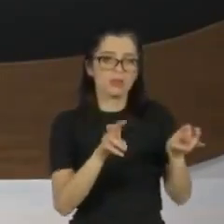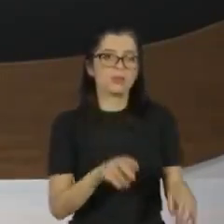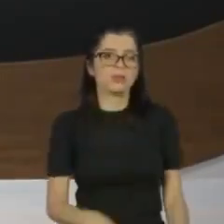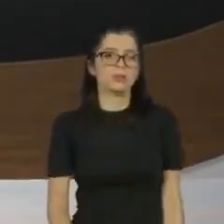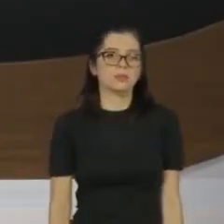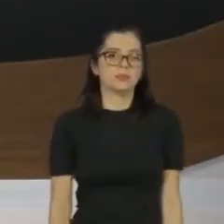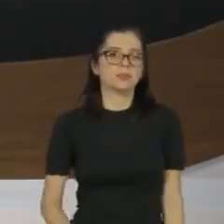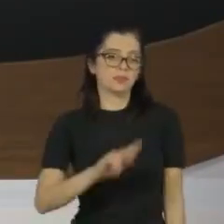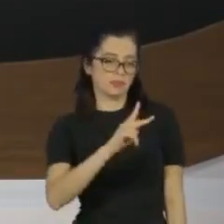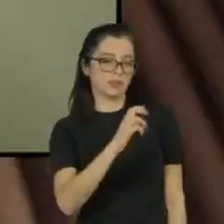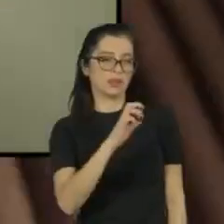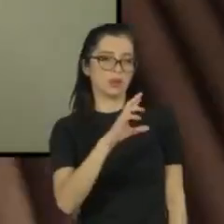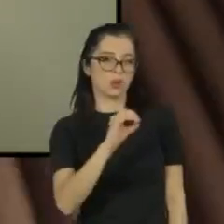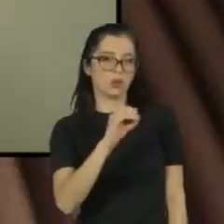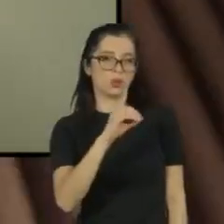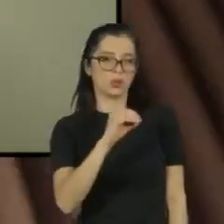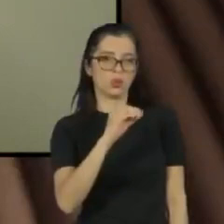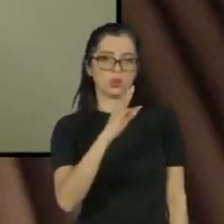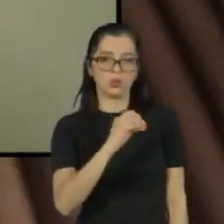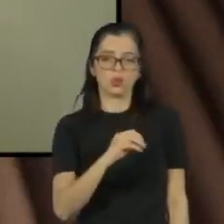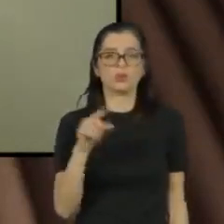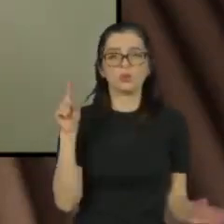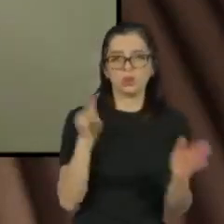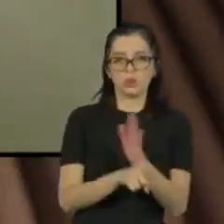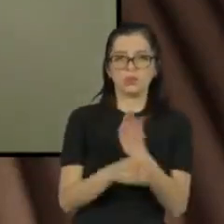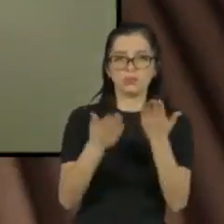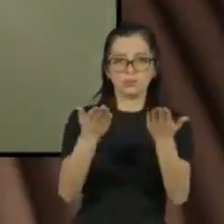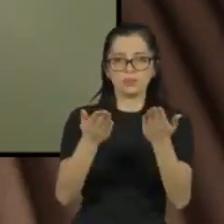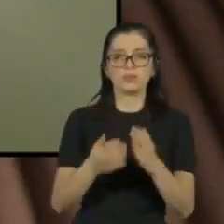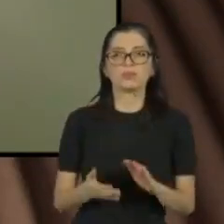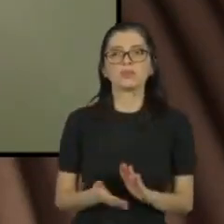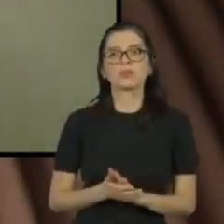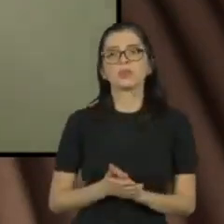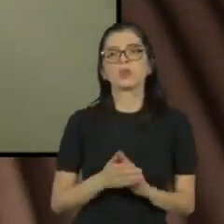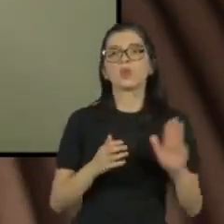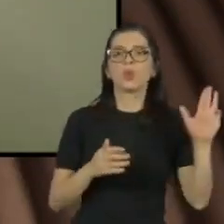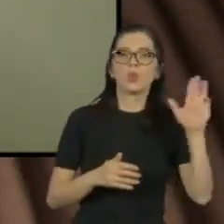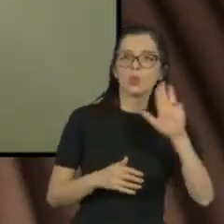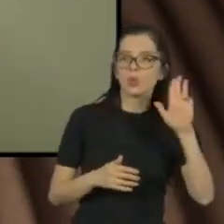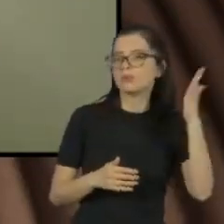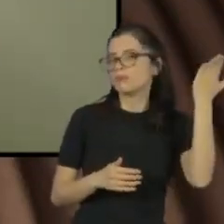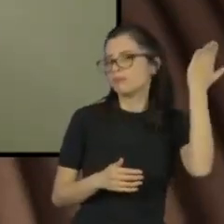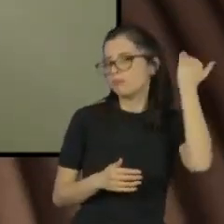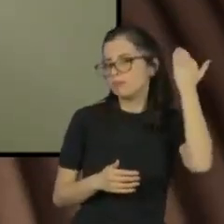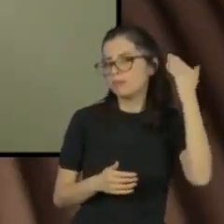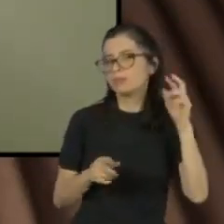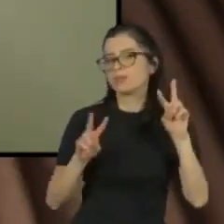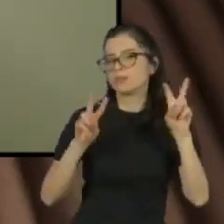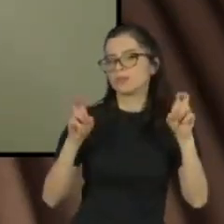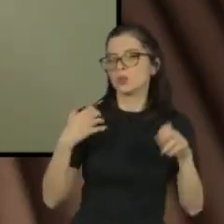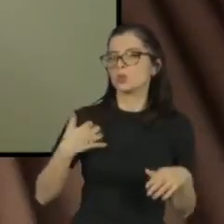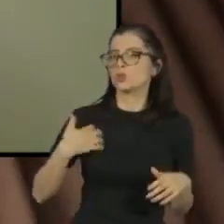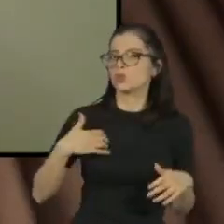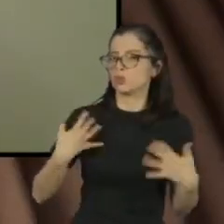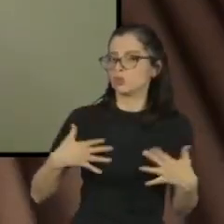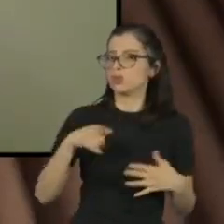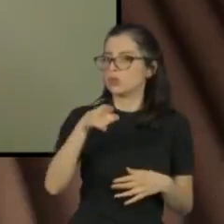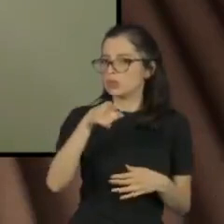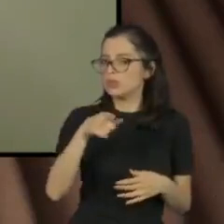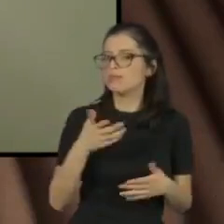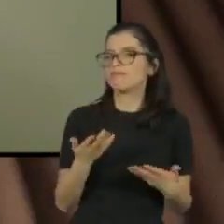Solta a pergunta, por favor. Uma recente entrevista ao ex-presidente Lula se disse ressentido com o senhor. Segundo Lula,